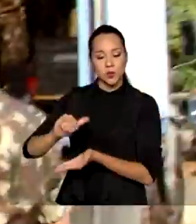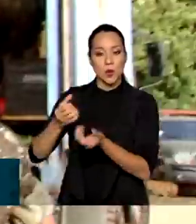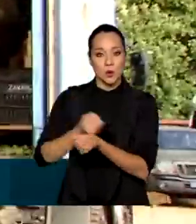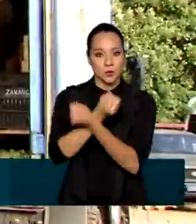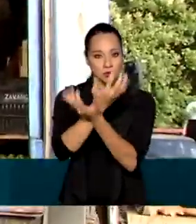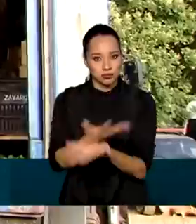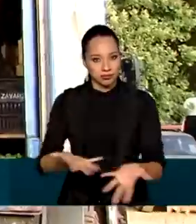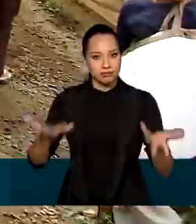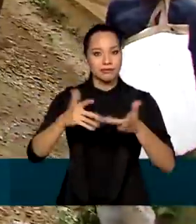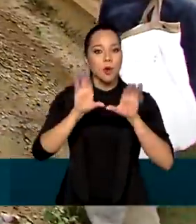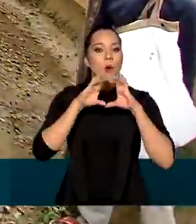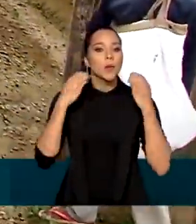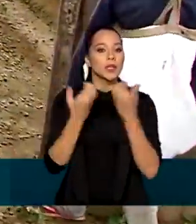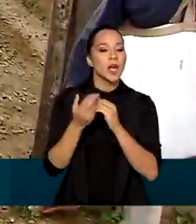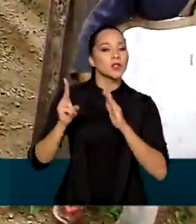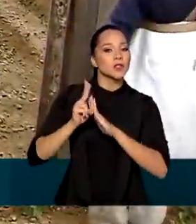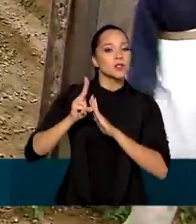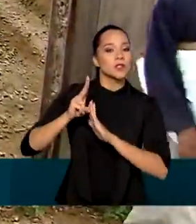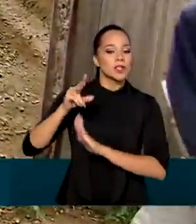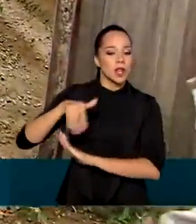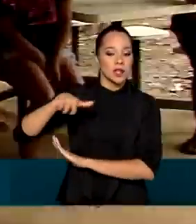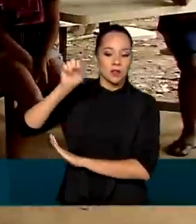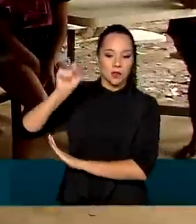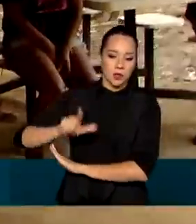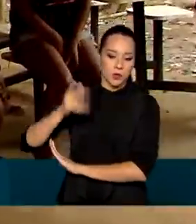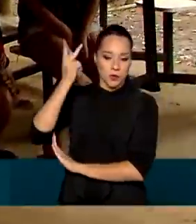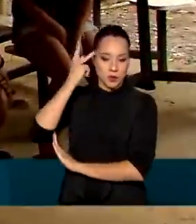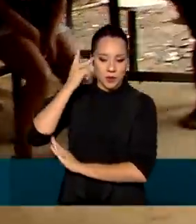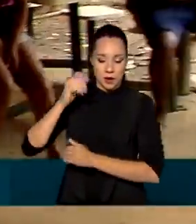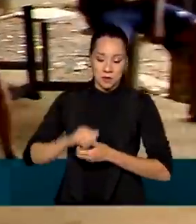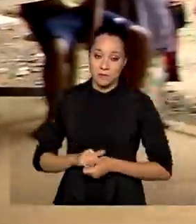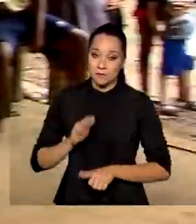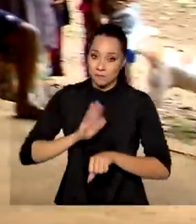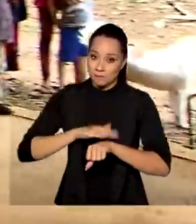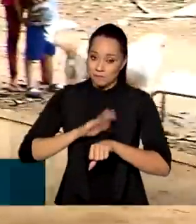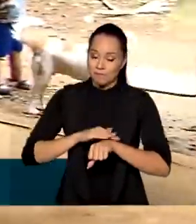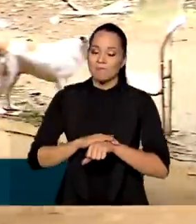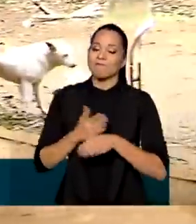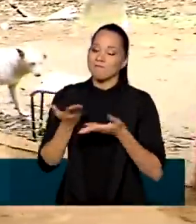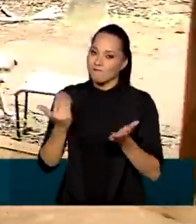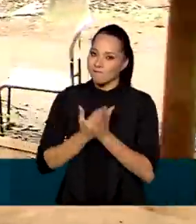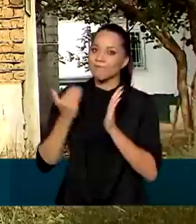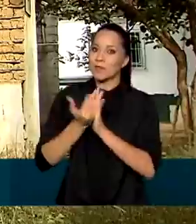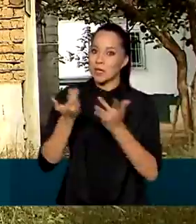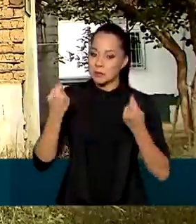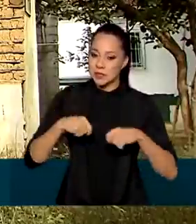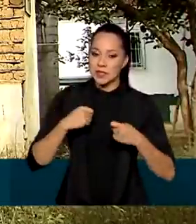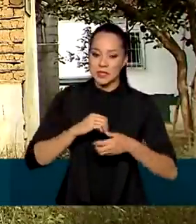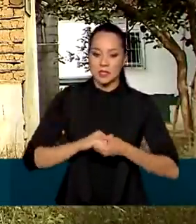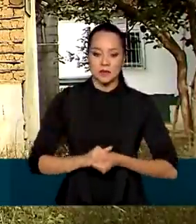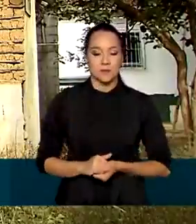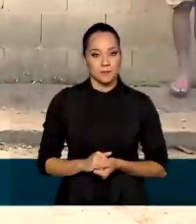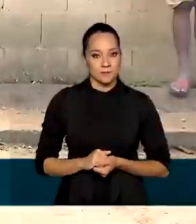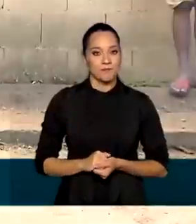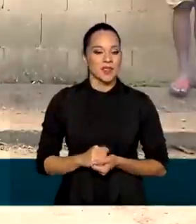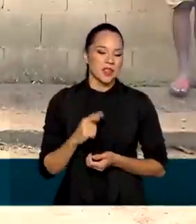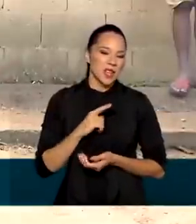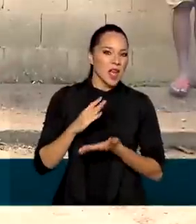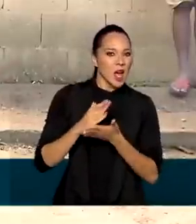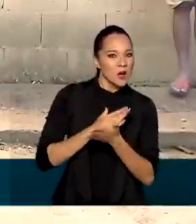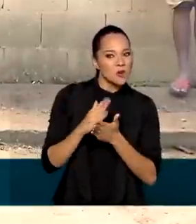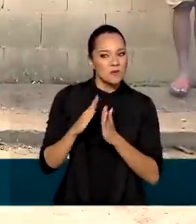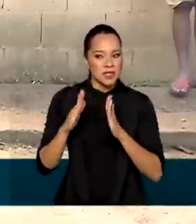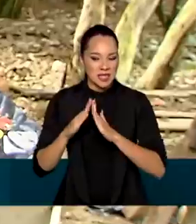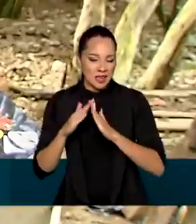comunidades indígenas da zona sul de São Paulo, e em um momento em que elas mais precisam. Tem algumas casas que eu tenho